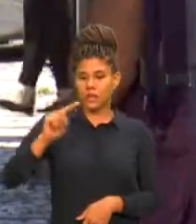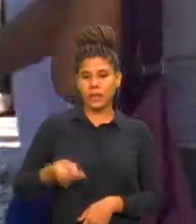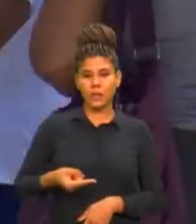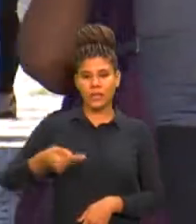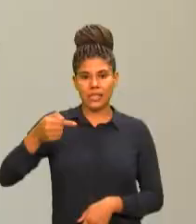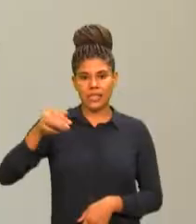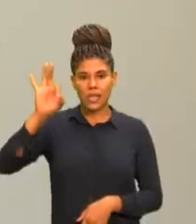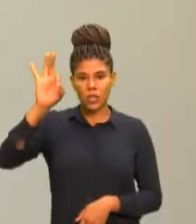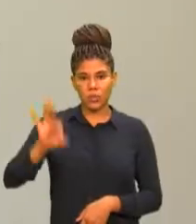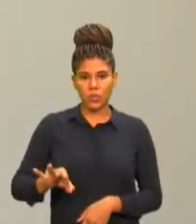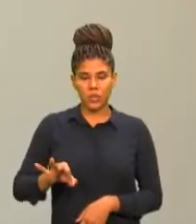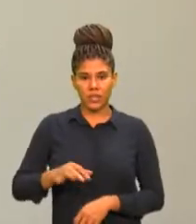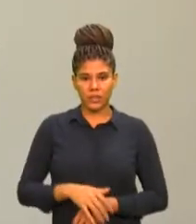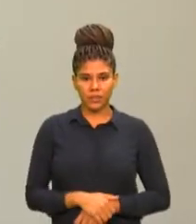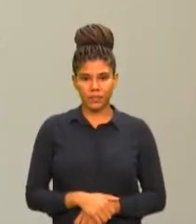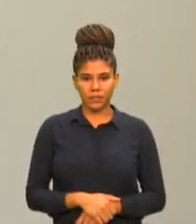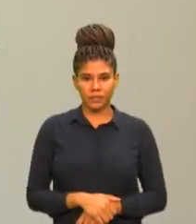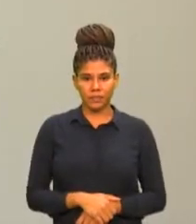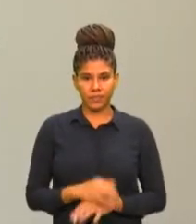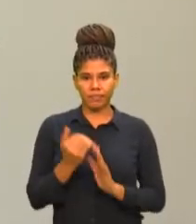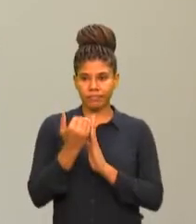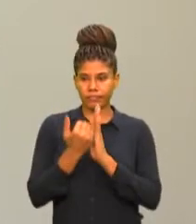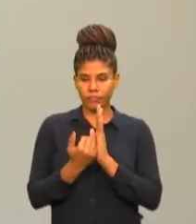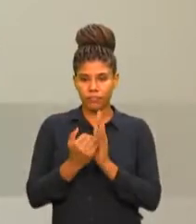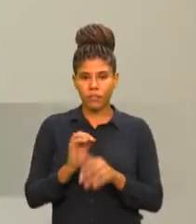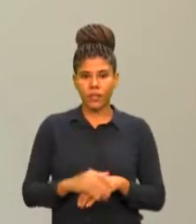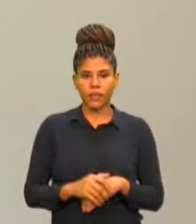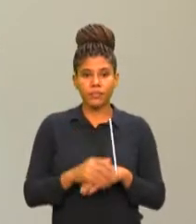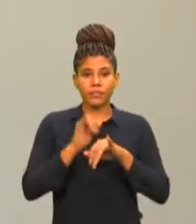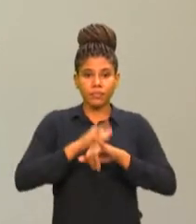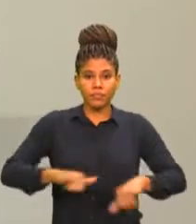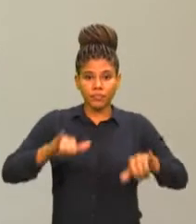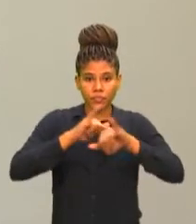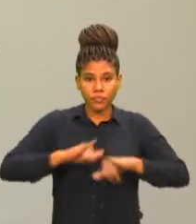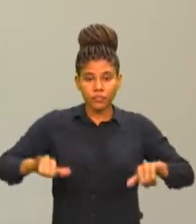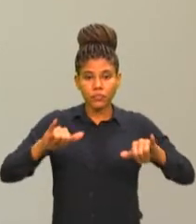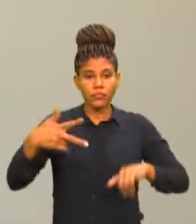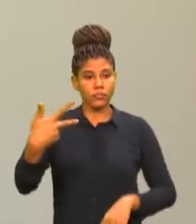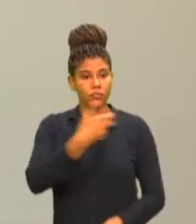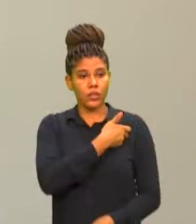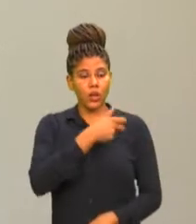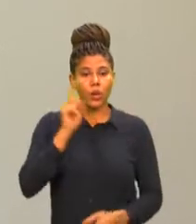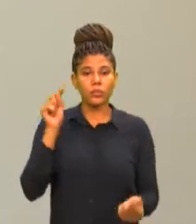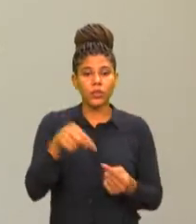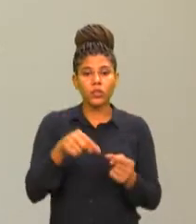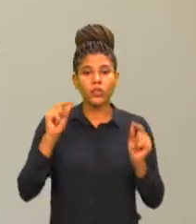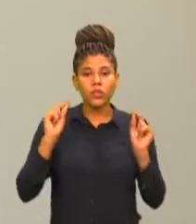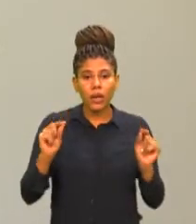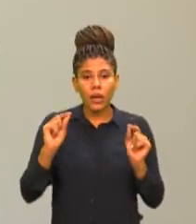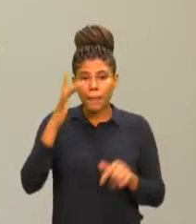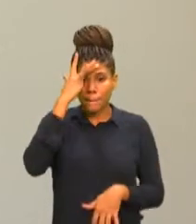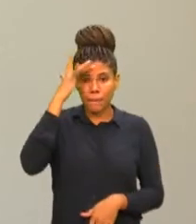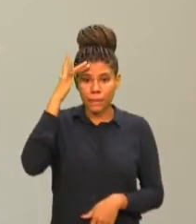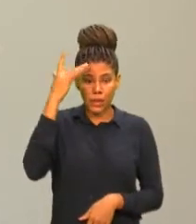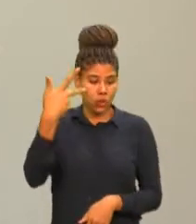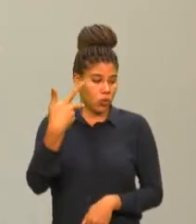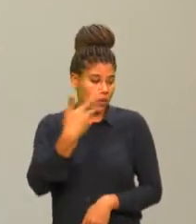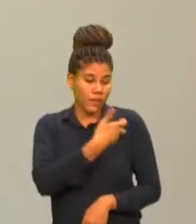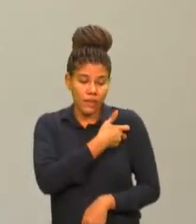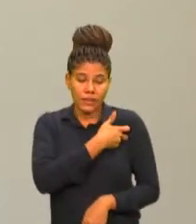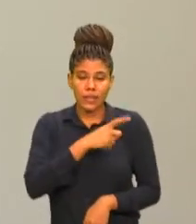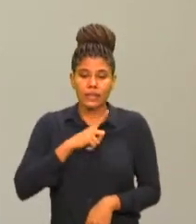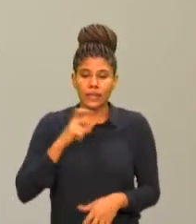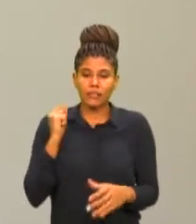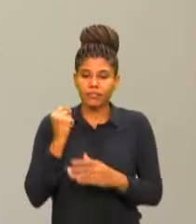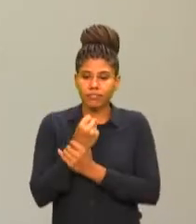do total. Quando você inicia uma campanha de vacinação, seu objetivo principal é esse, que os vacinados desenvolvam a imunidade e passem a